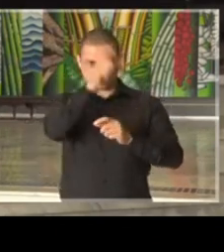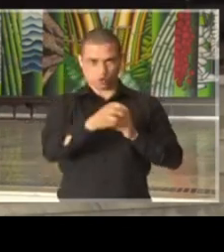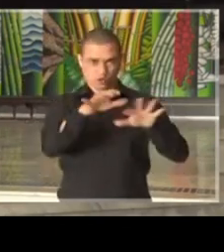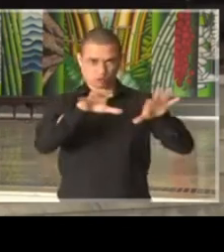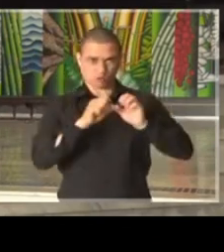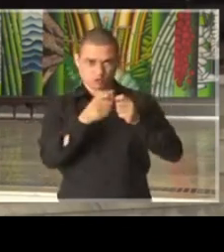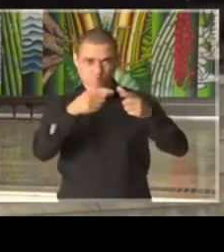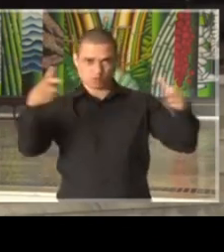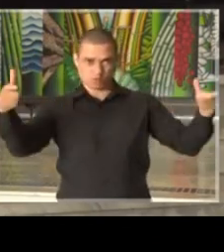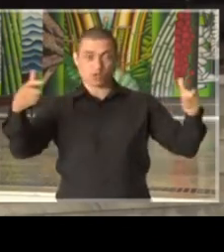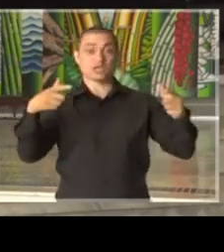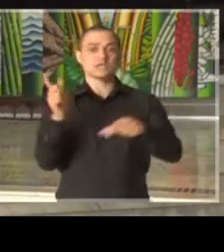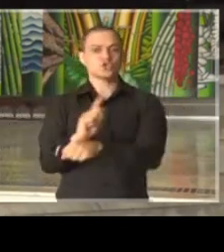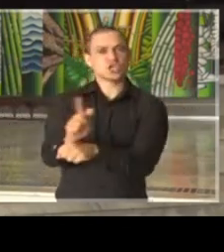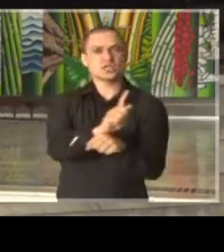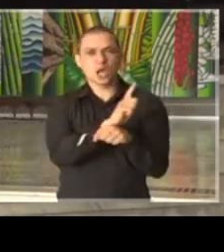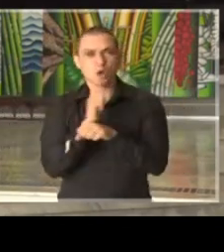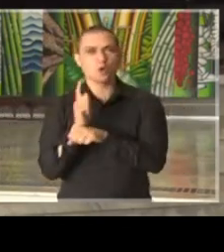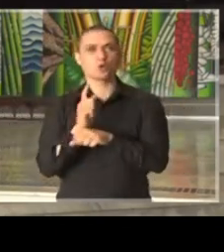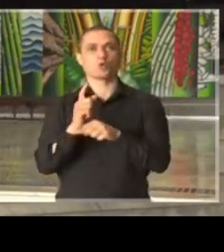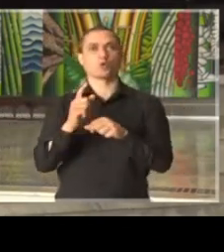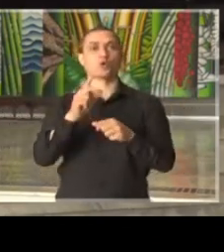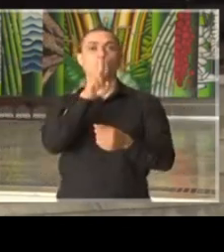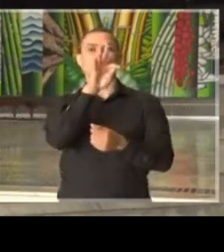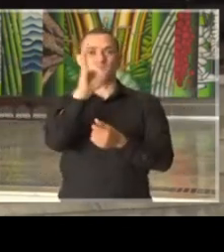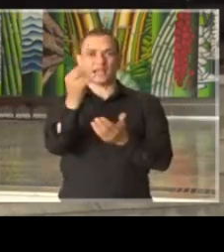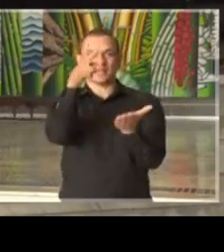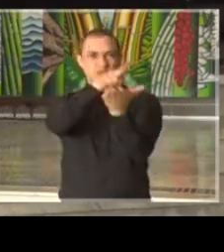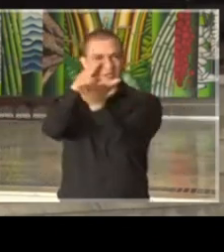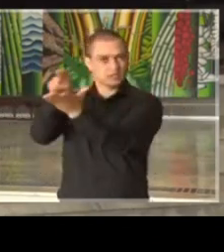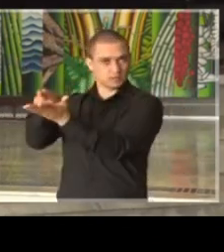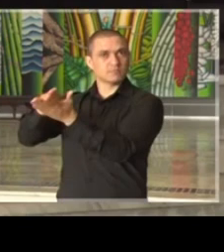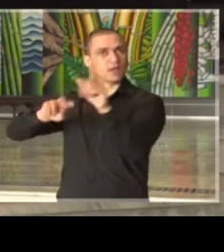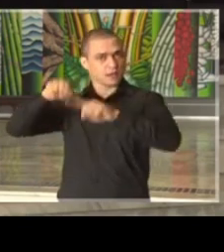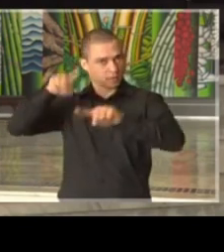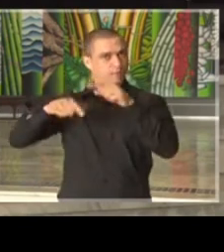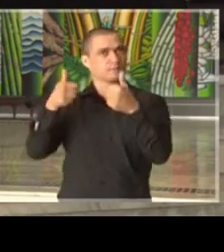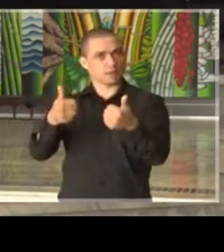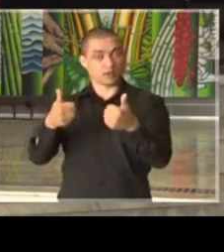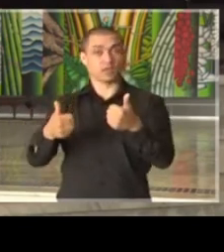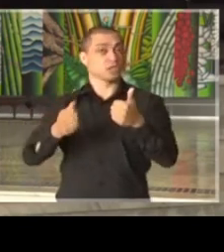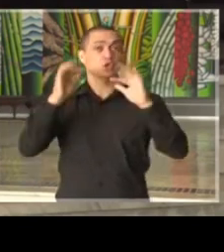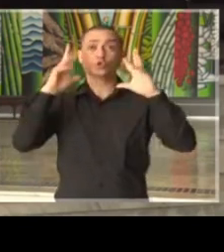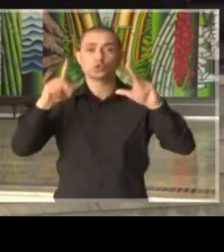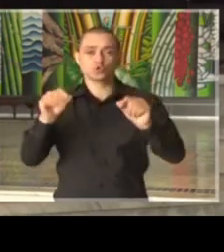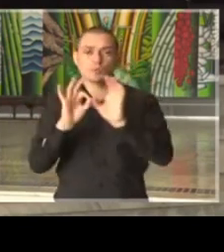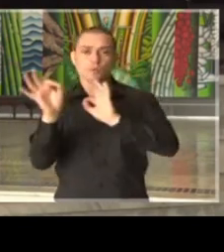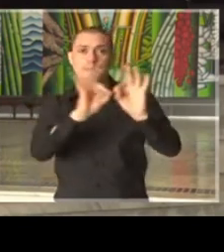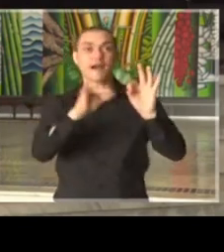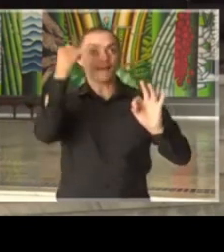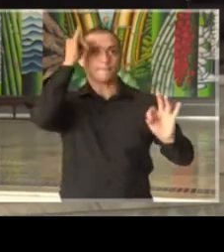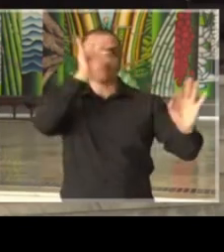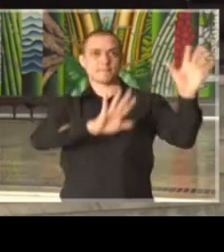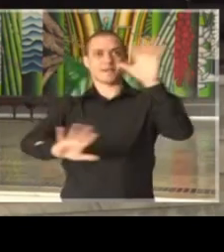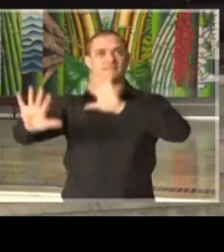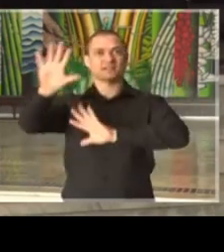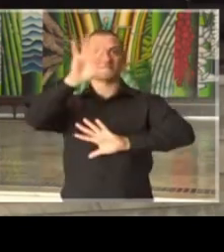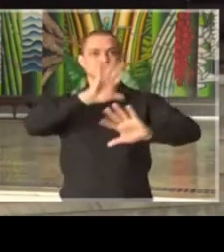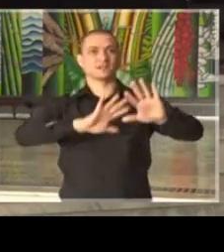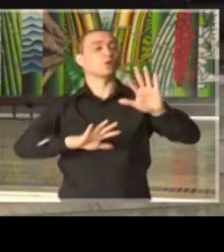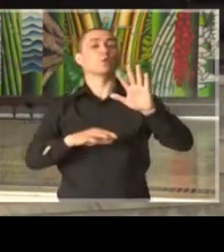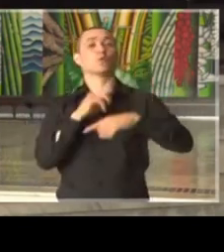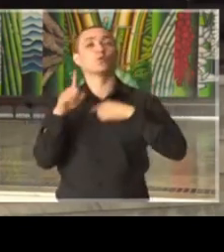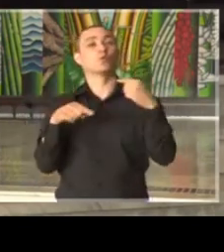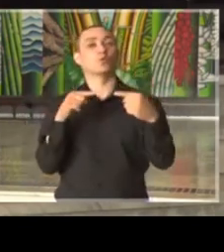gestão de leitos, UTIs bem equipadas e todo um trabalho de prevenção com o intuito de